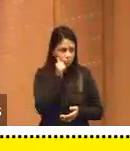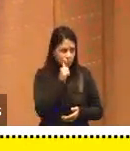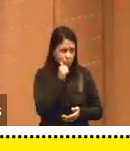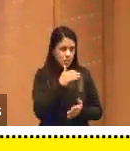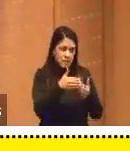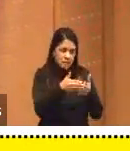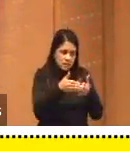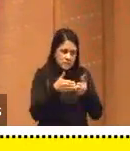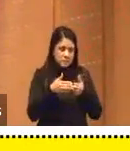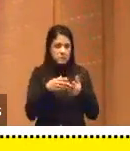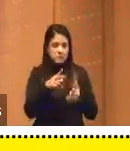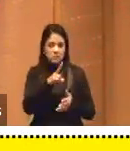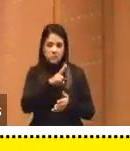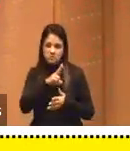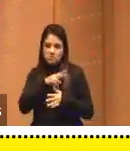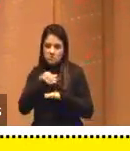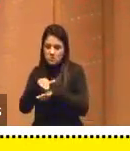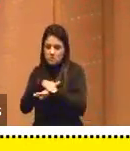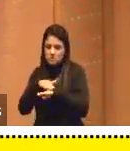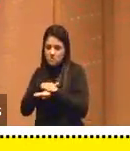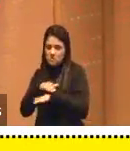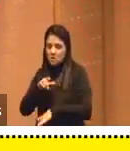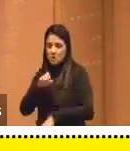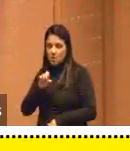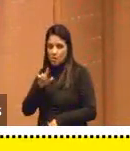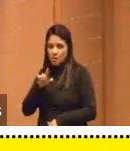que eu preciso ter uma conversa particular com a Elisa.